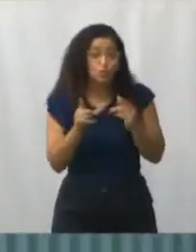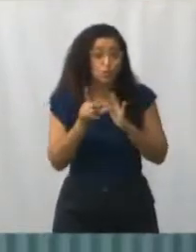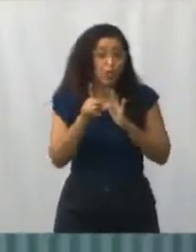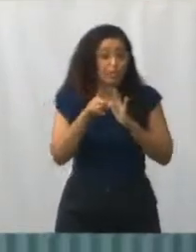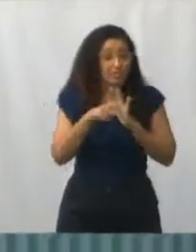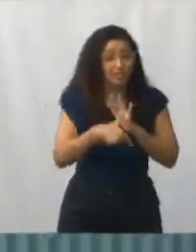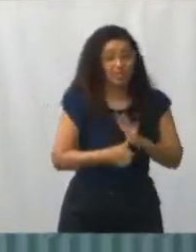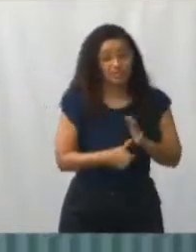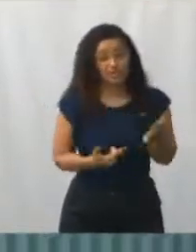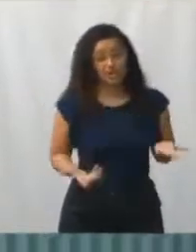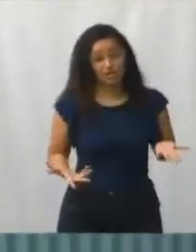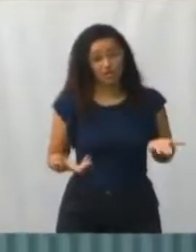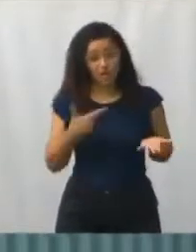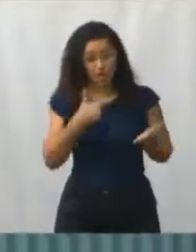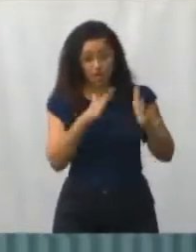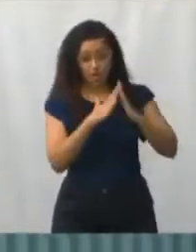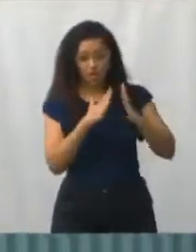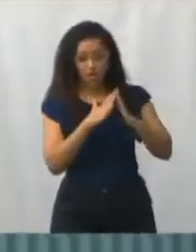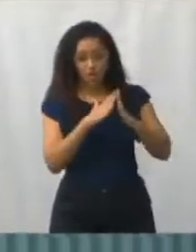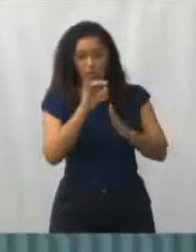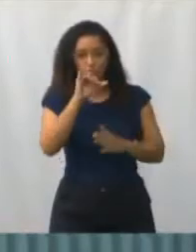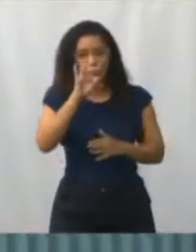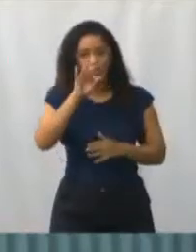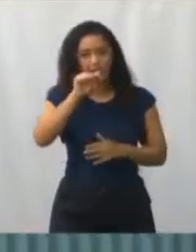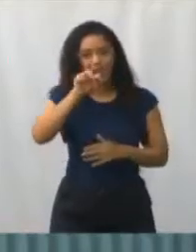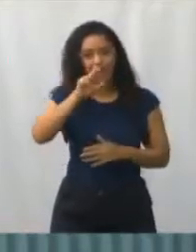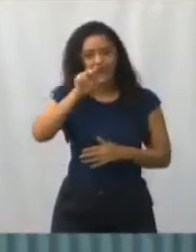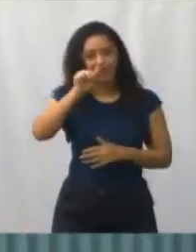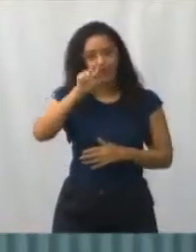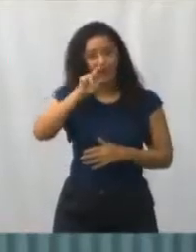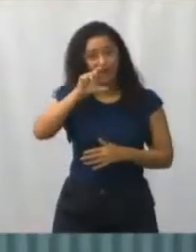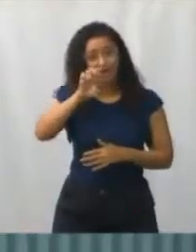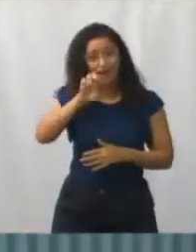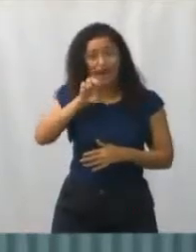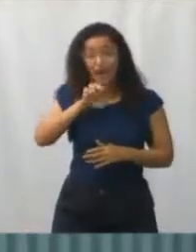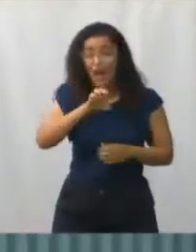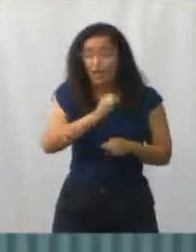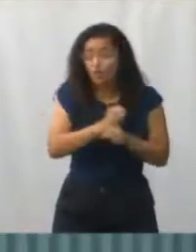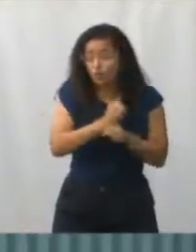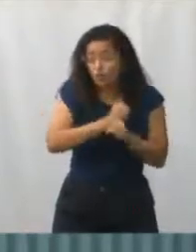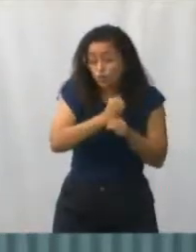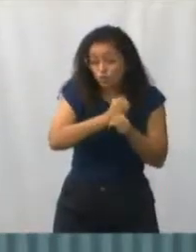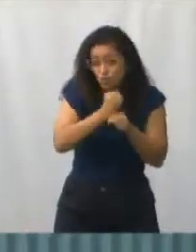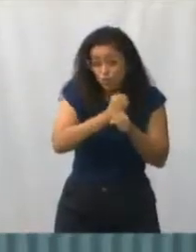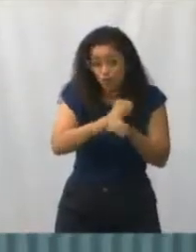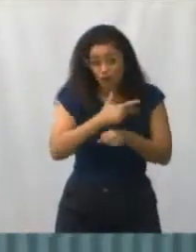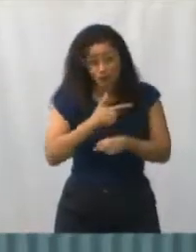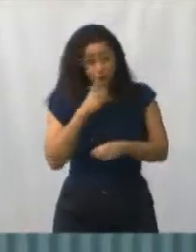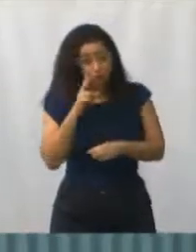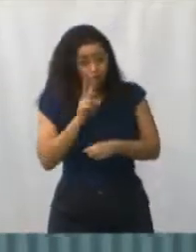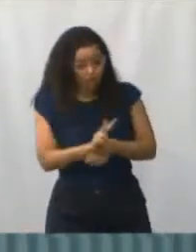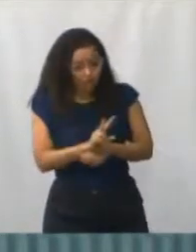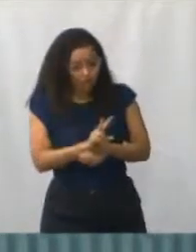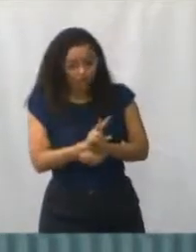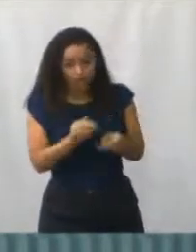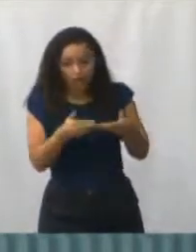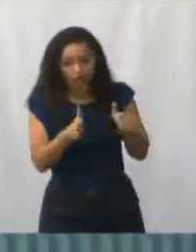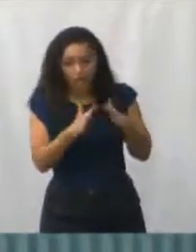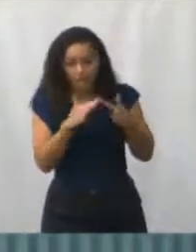agora, depois de 50 anos, 55 anos. E a gente tem que estar nessa frente justamente